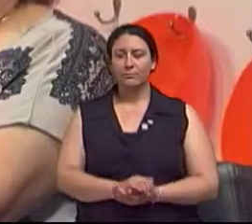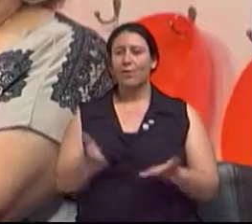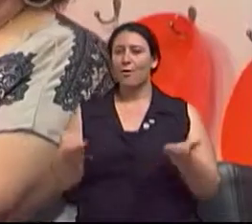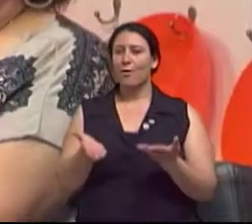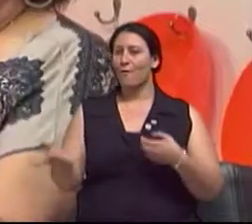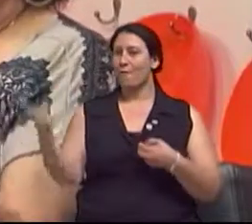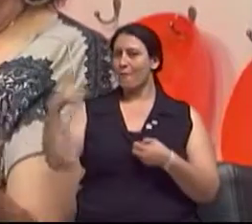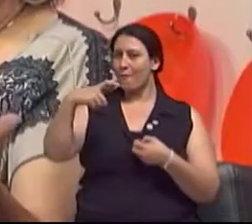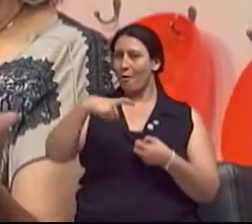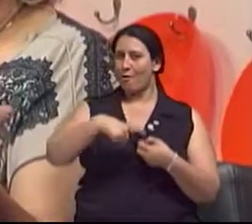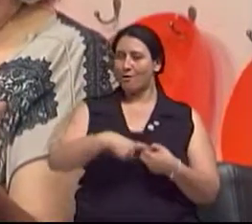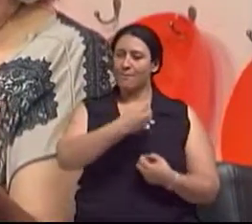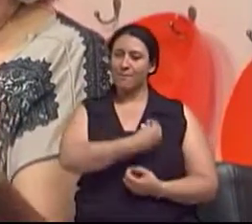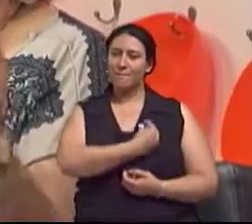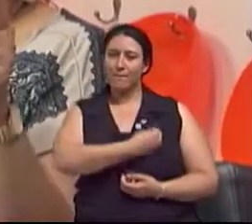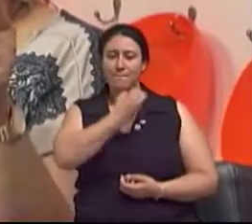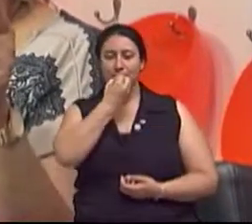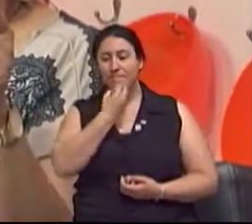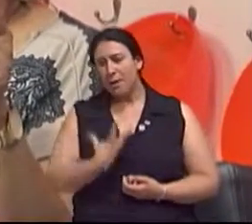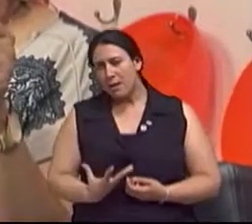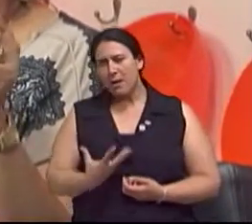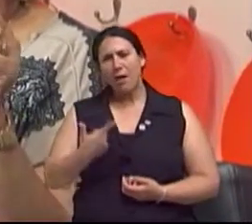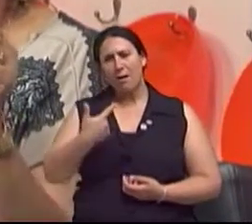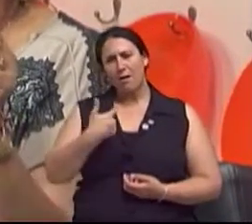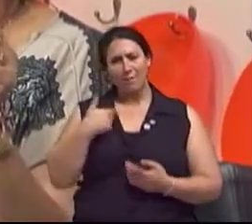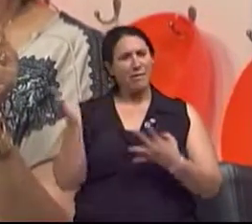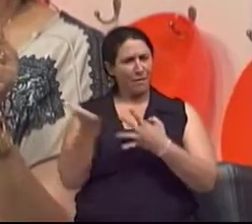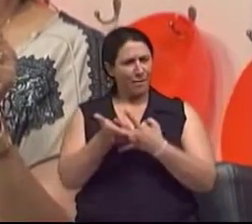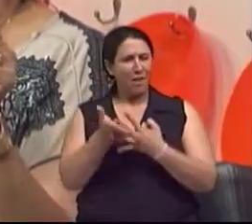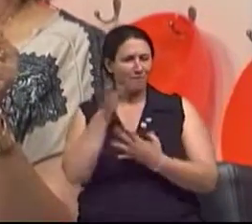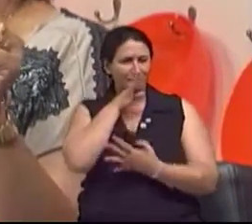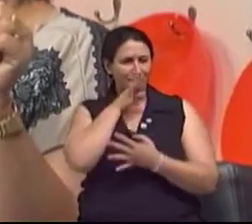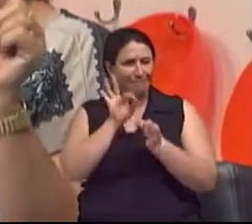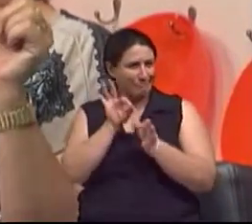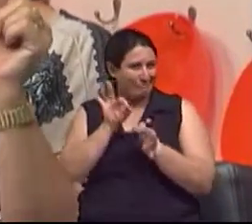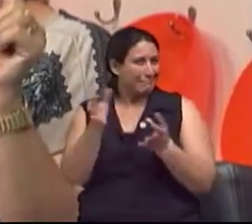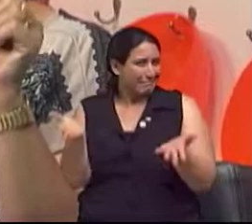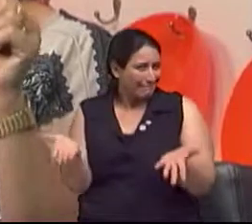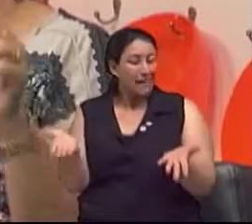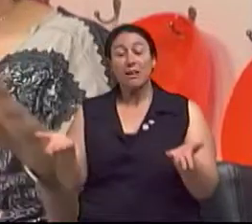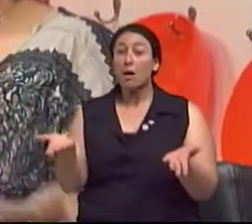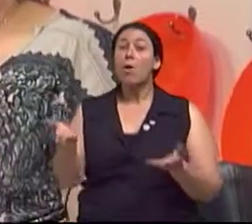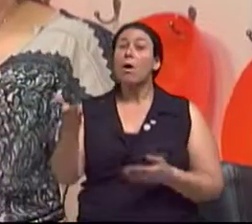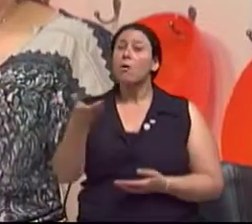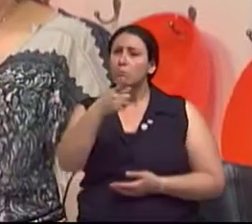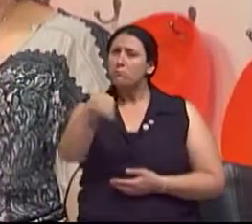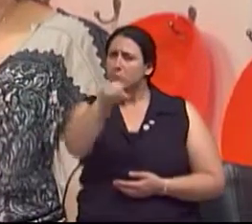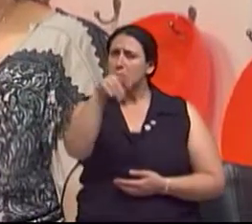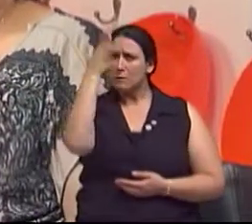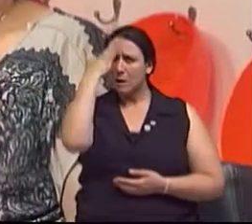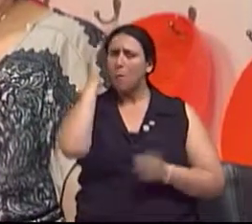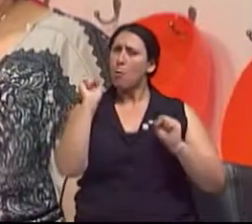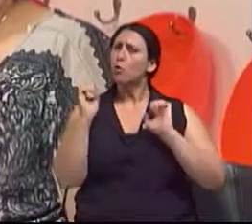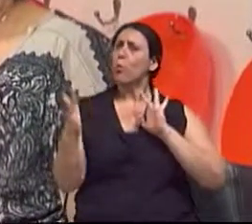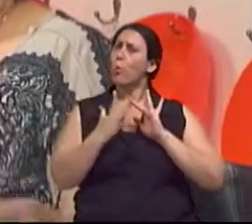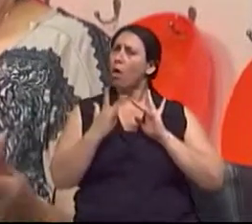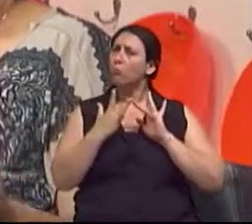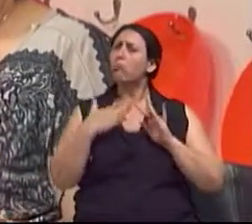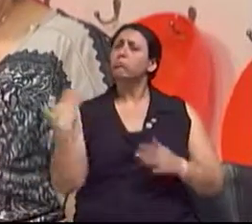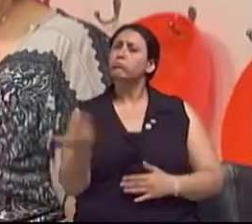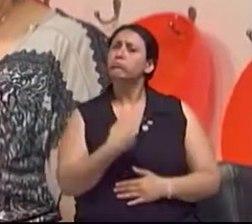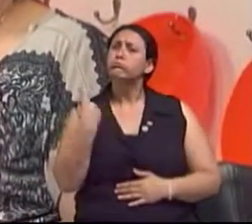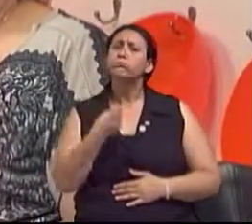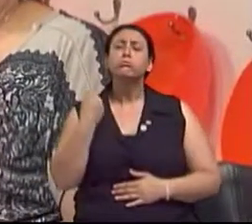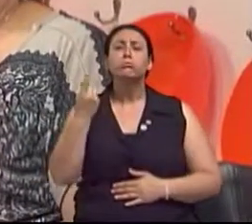Estamos de volta com o nosso Viva Bem. Viu como o intervalo foi bastante curto? E você sabe que pode ter uma conexão direta com a gente